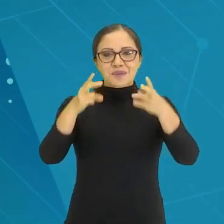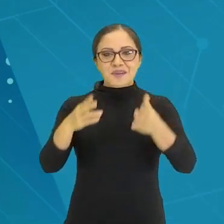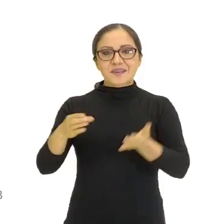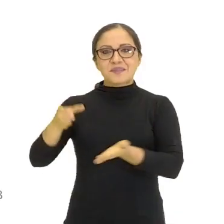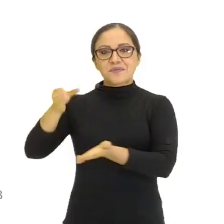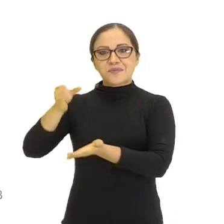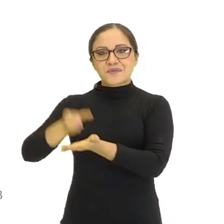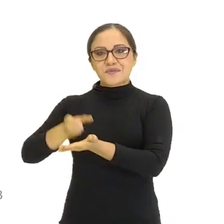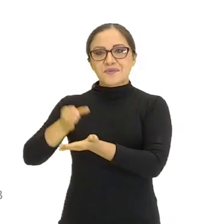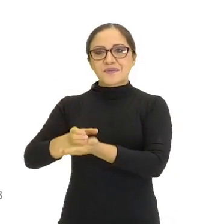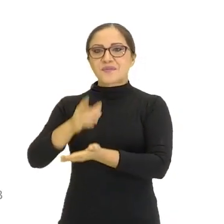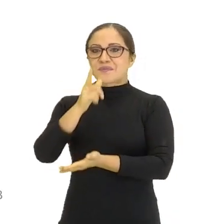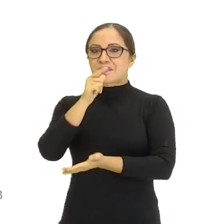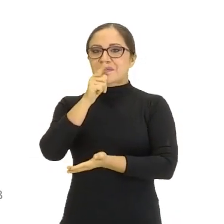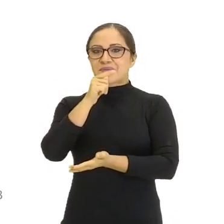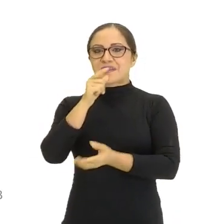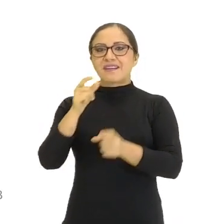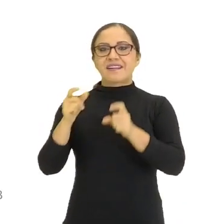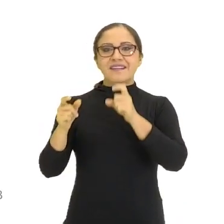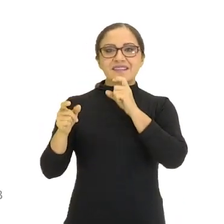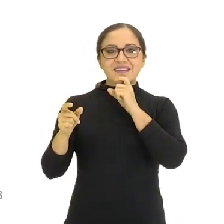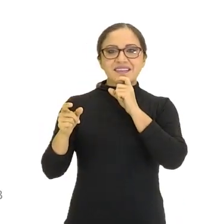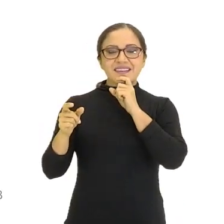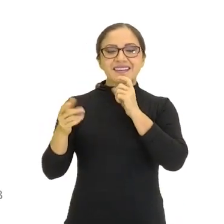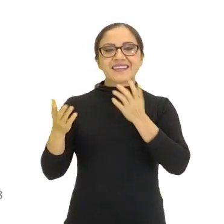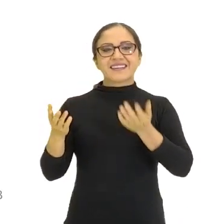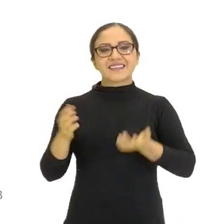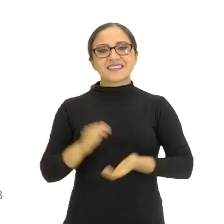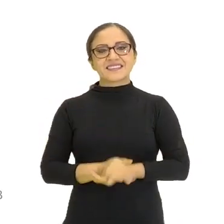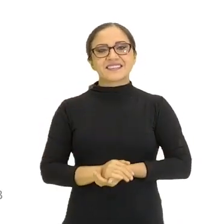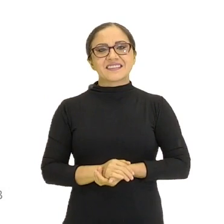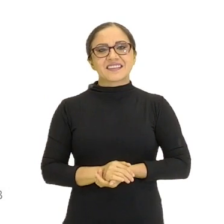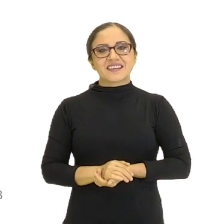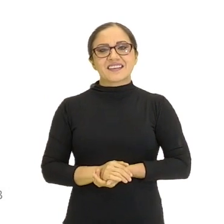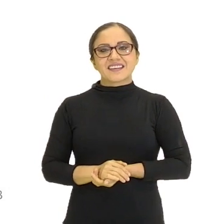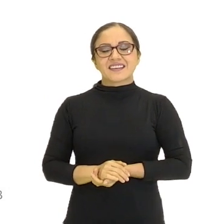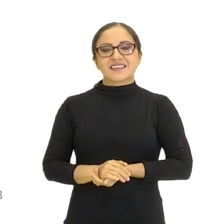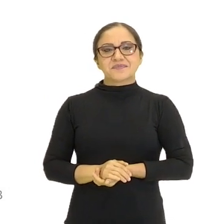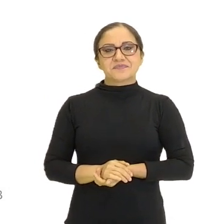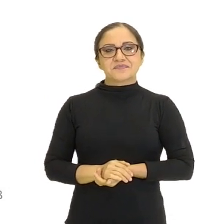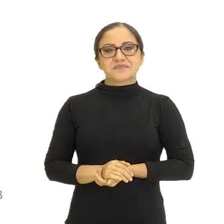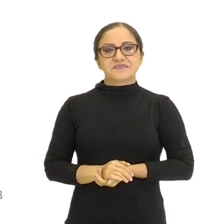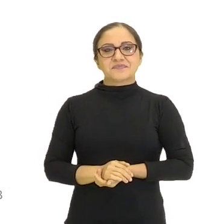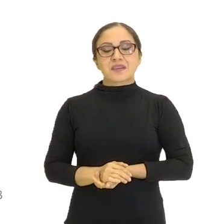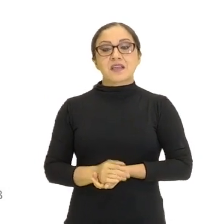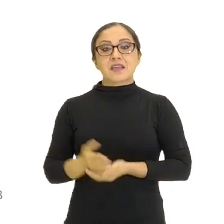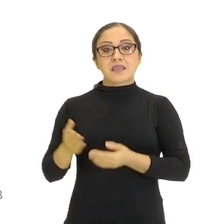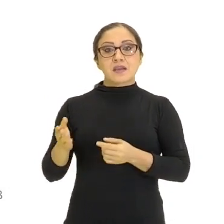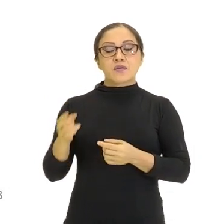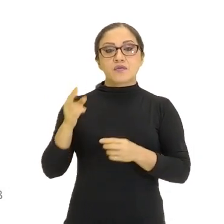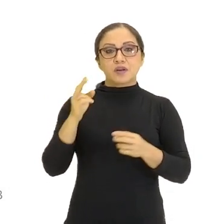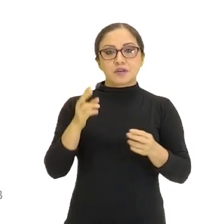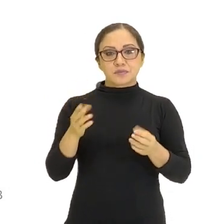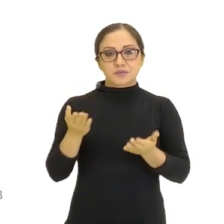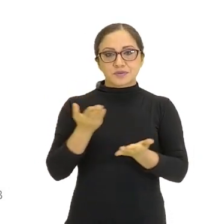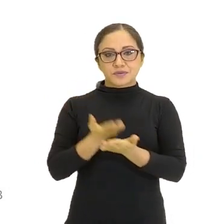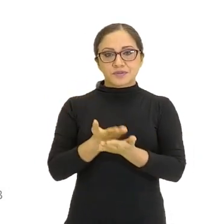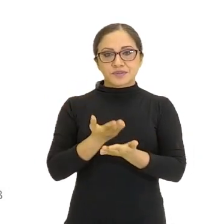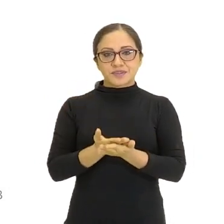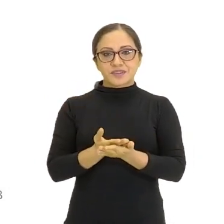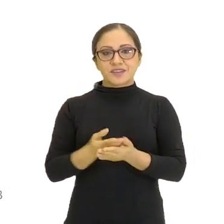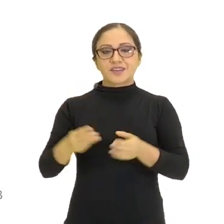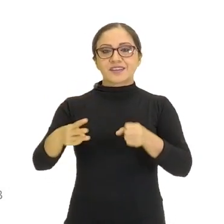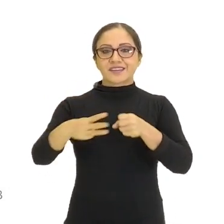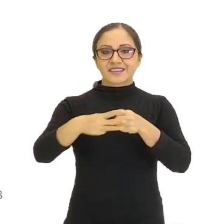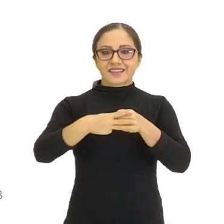Vamos retomar a ideia? Então vamos retomar. Deixei o copo aqui, né? E vamos ver o nosso terceiro